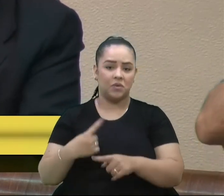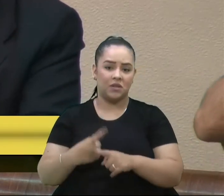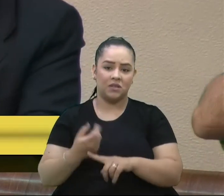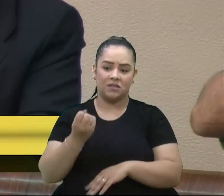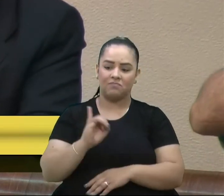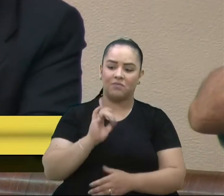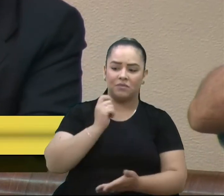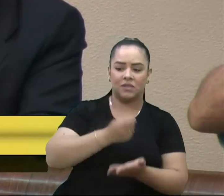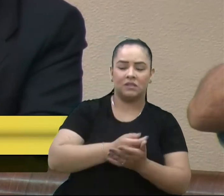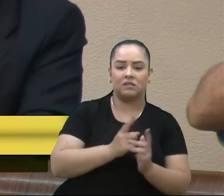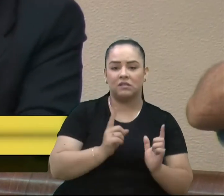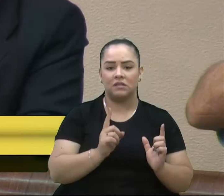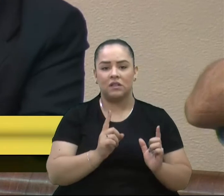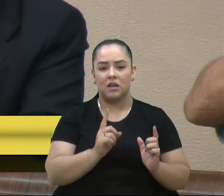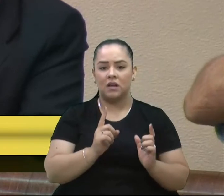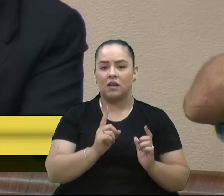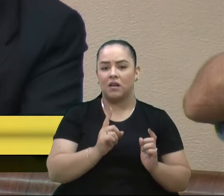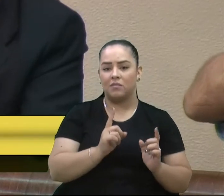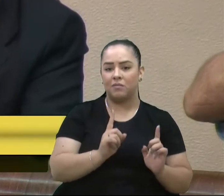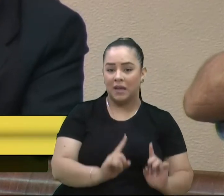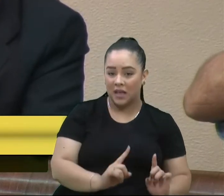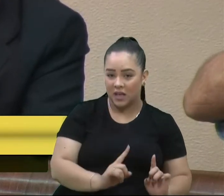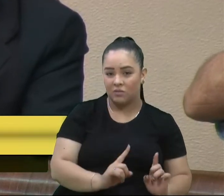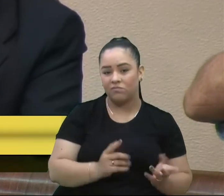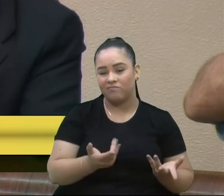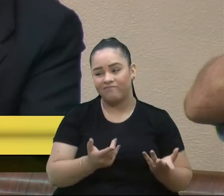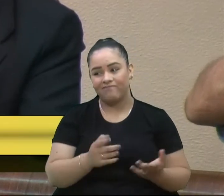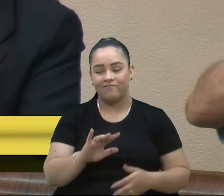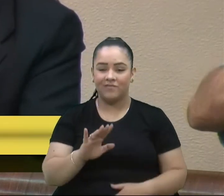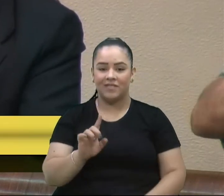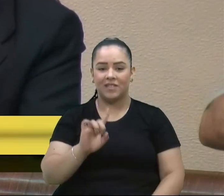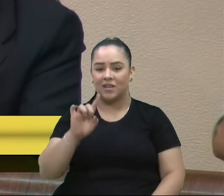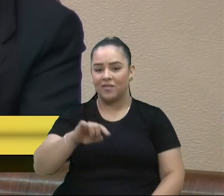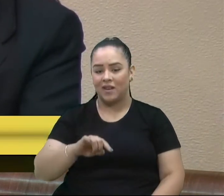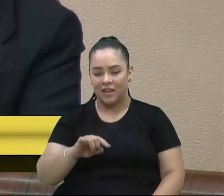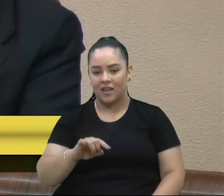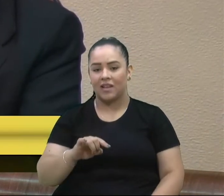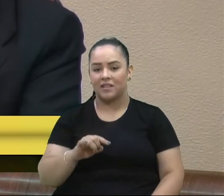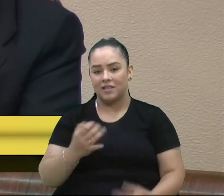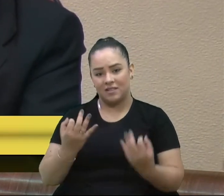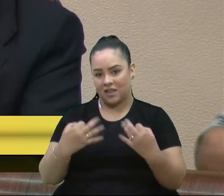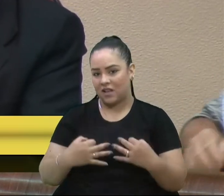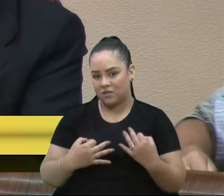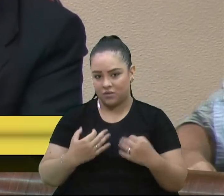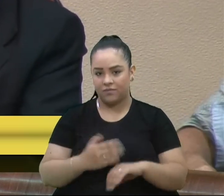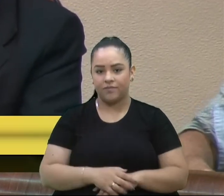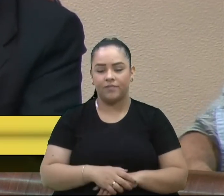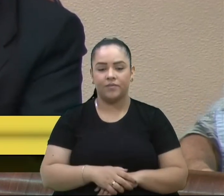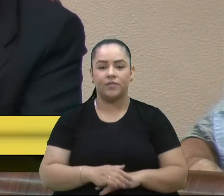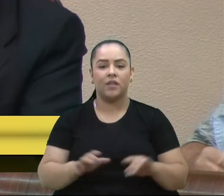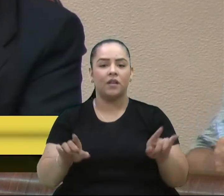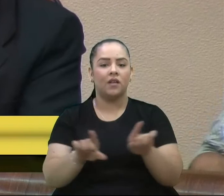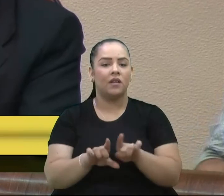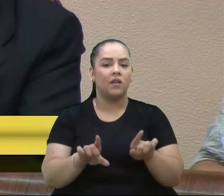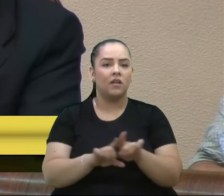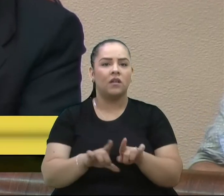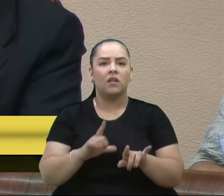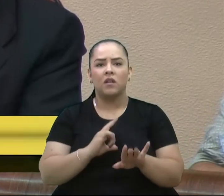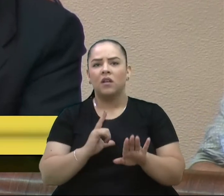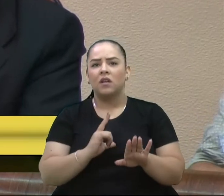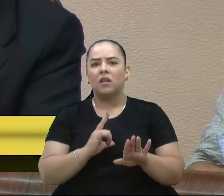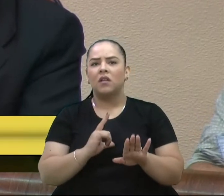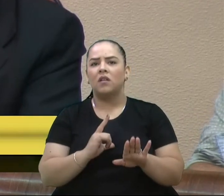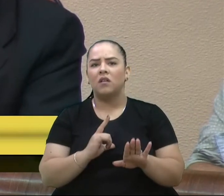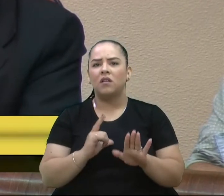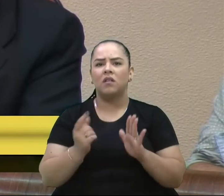se justifica. O outro questionamento foi feito pelo, eu acho que eu já respondi a todos,